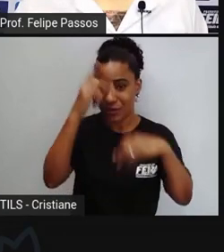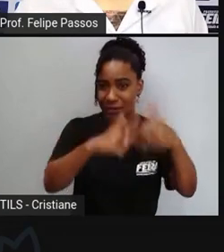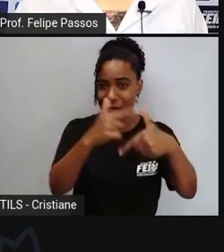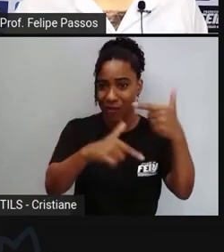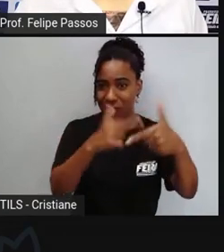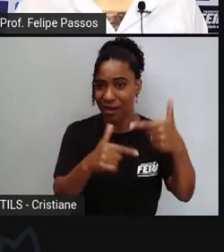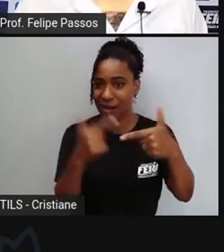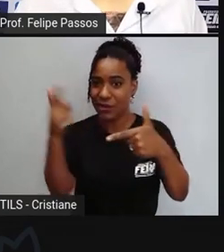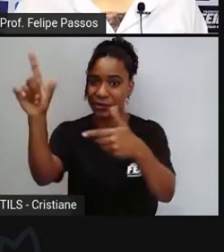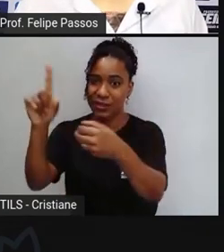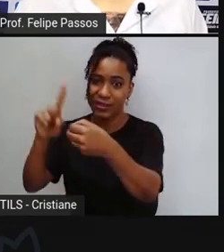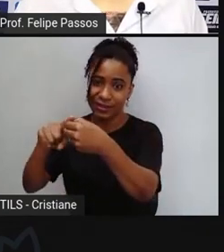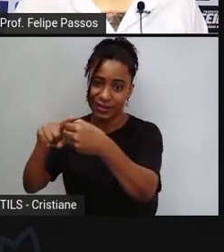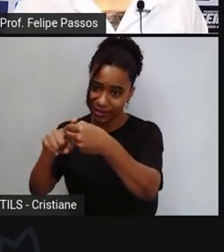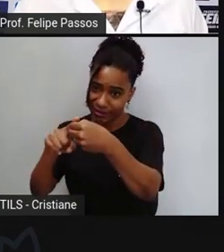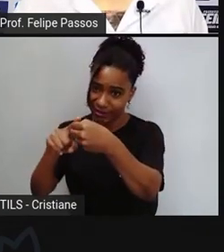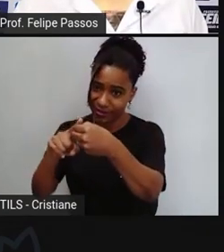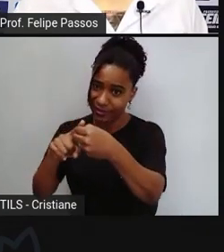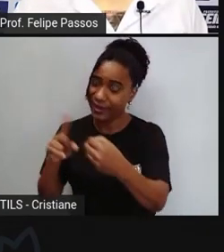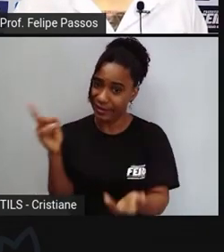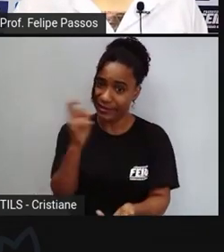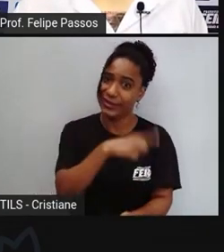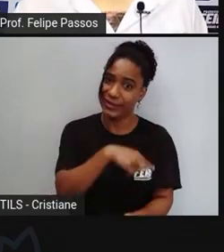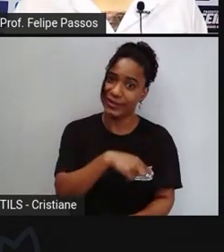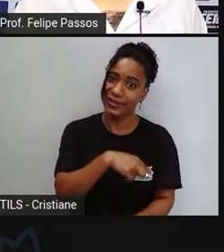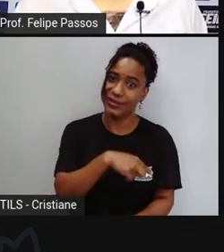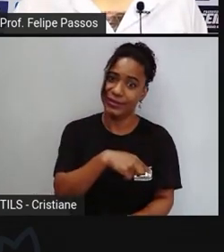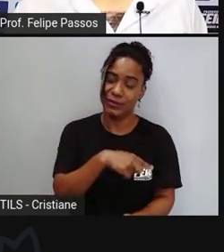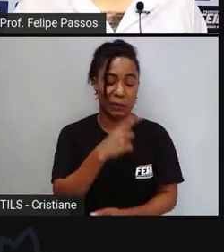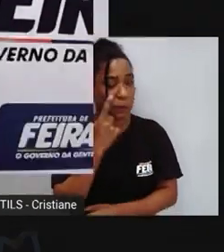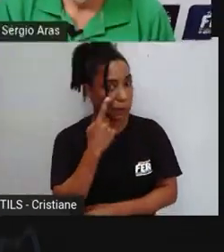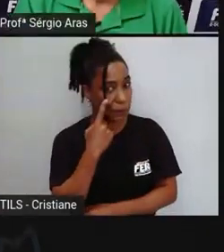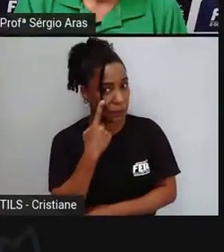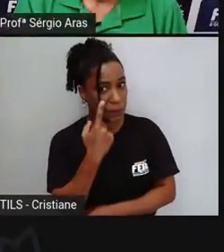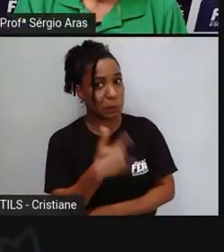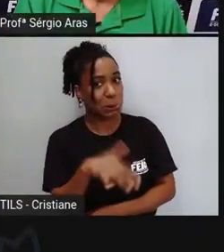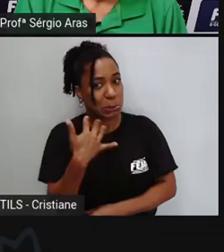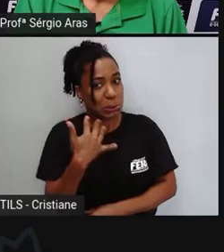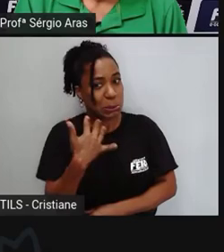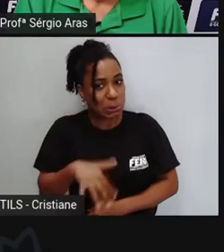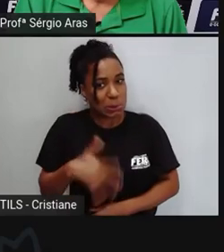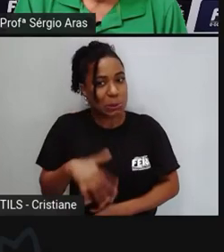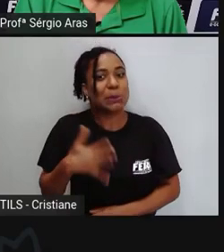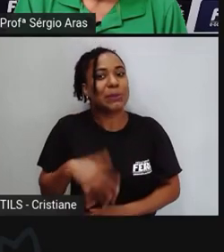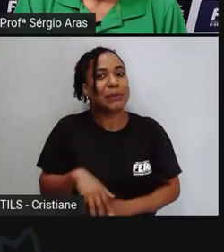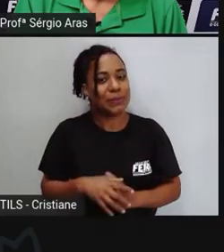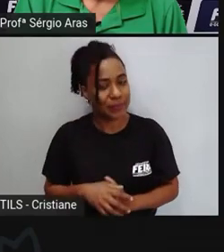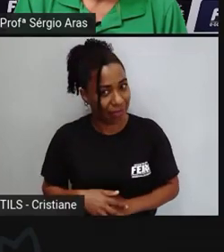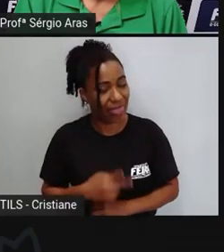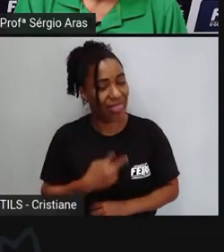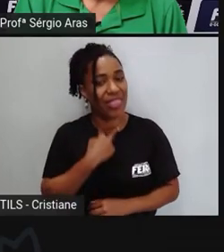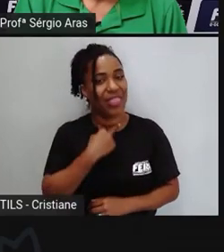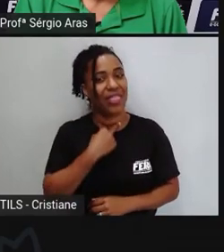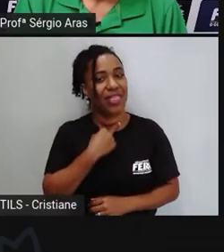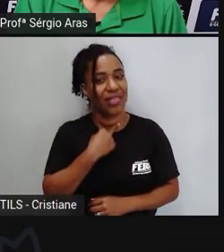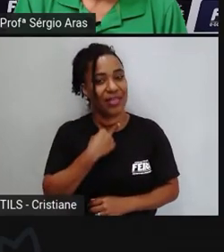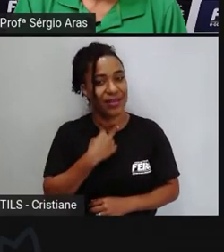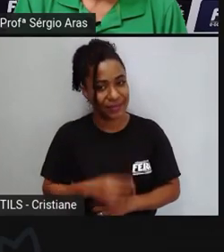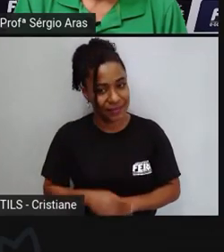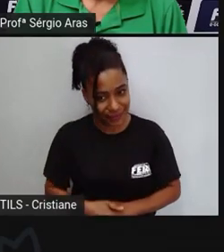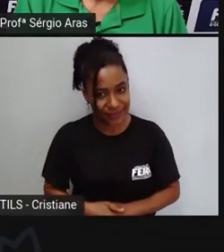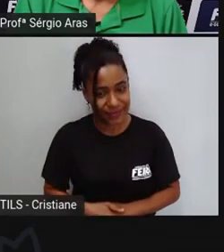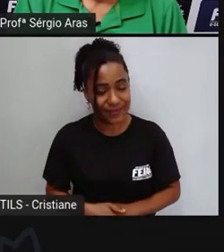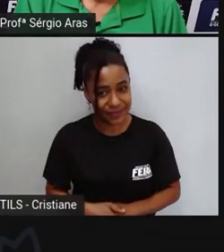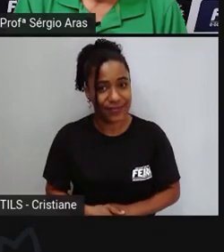olha só que pancada né então pela sua avaliação é mais uma